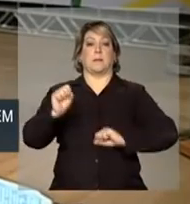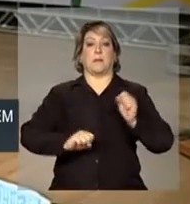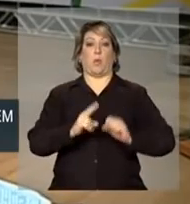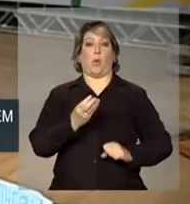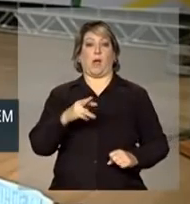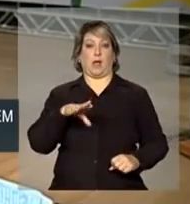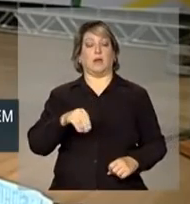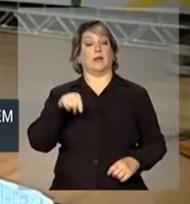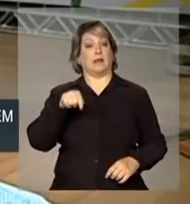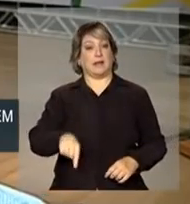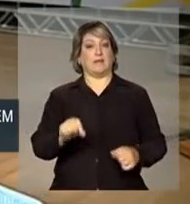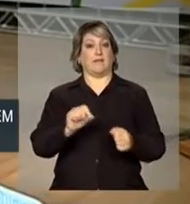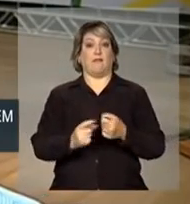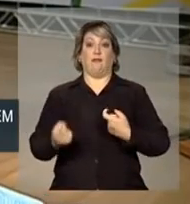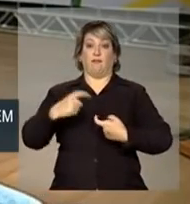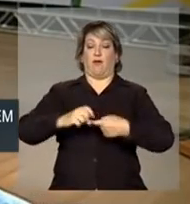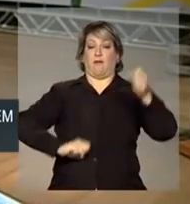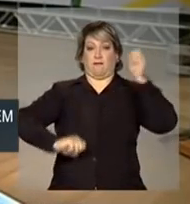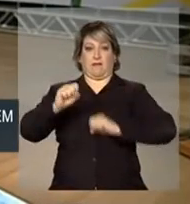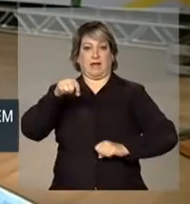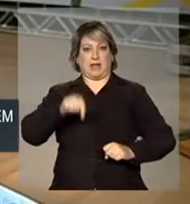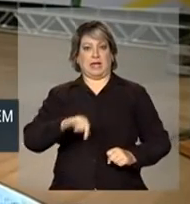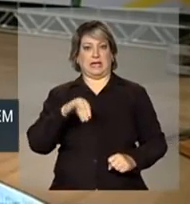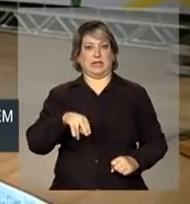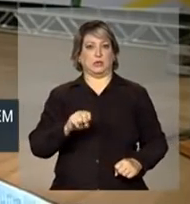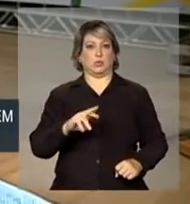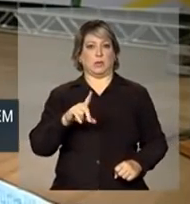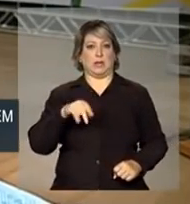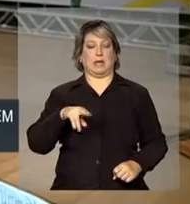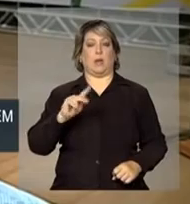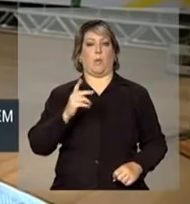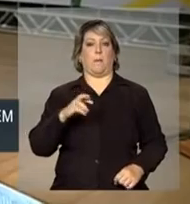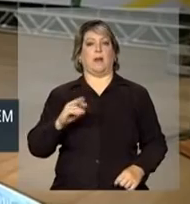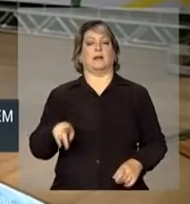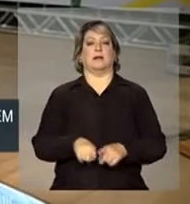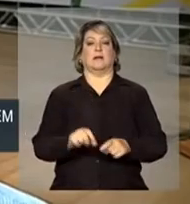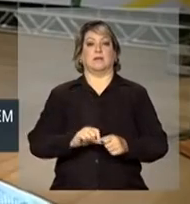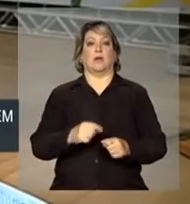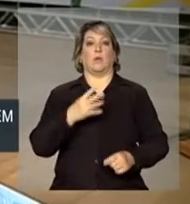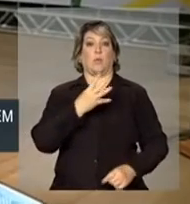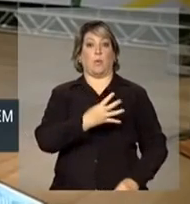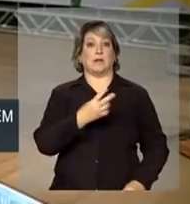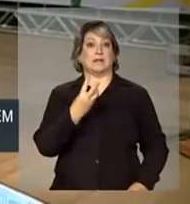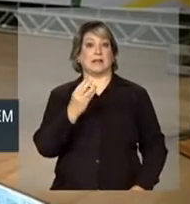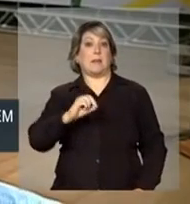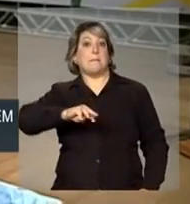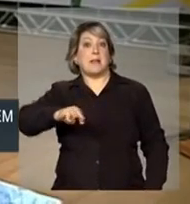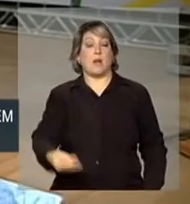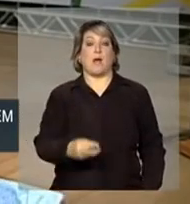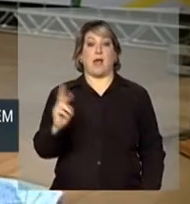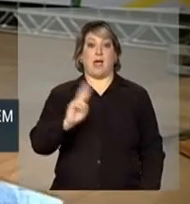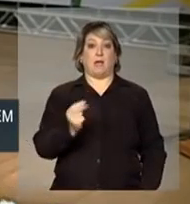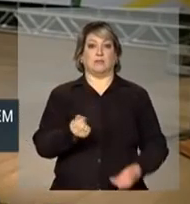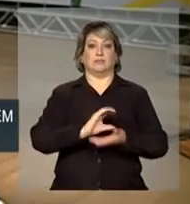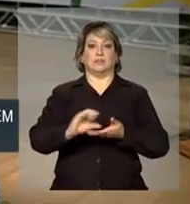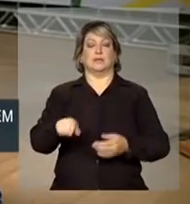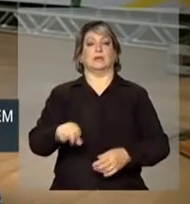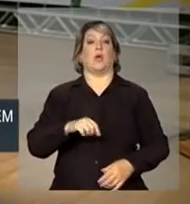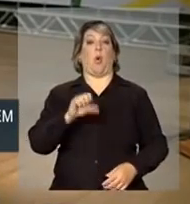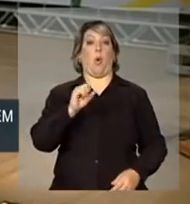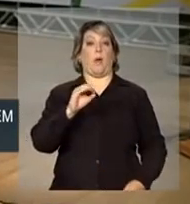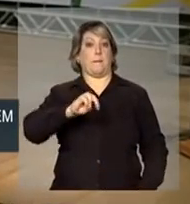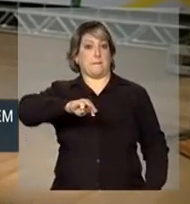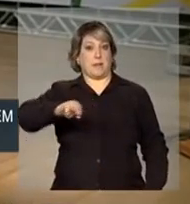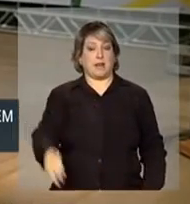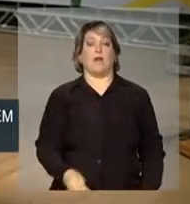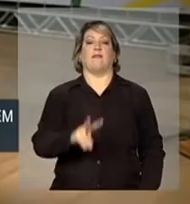de insulina humana recombinante vai receber investimentos de cerca de 430 milhões de reais, sendo que 80 milhões